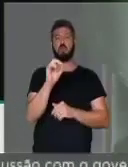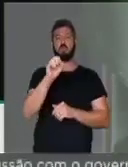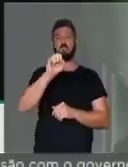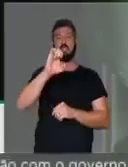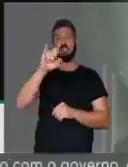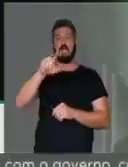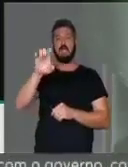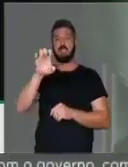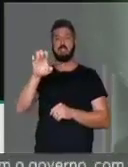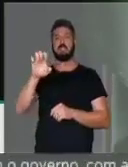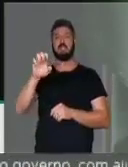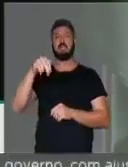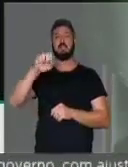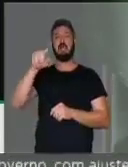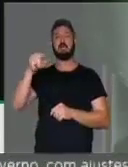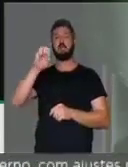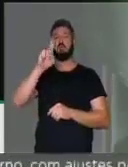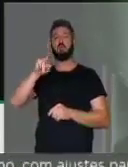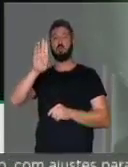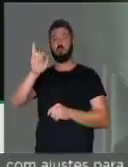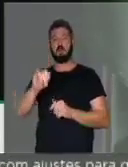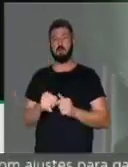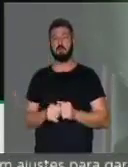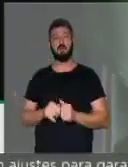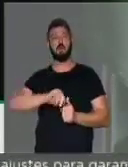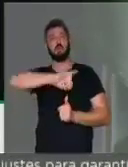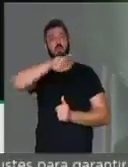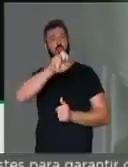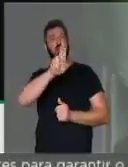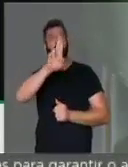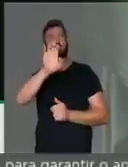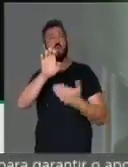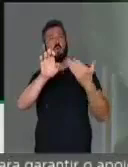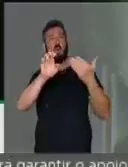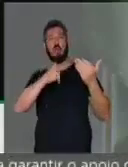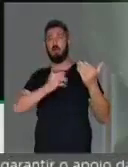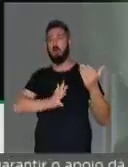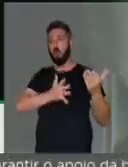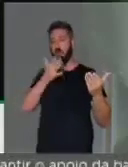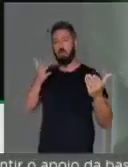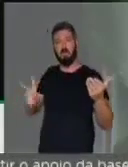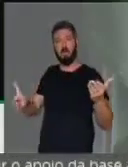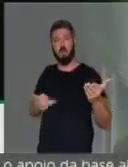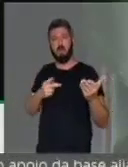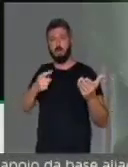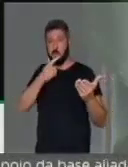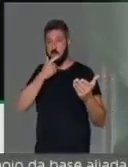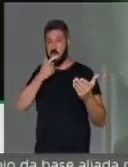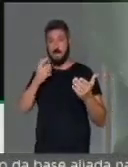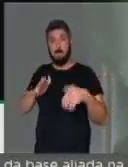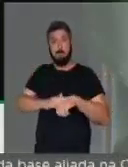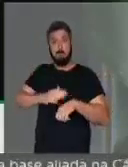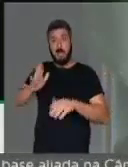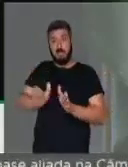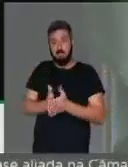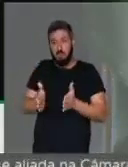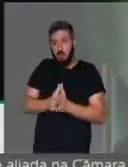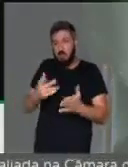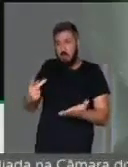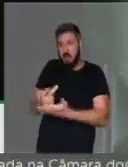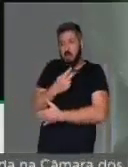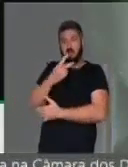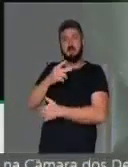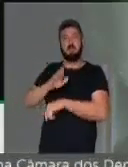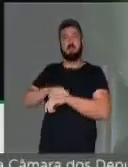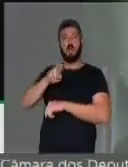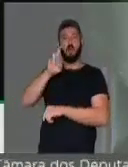Zumbi. Ô Josué, eu nunca vi tamanha desgraça. Quanto mais miséria tem, mais